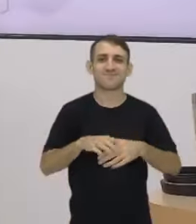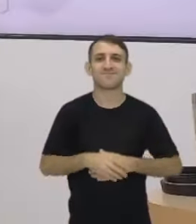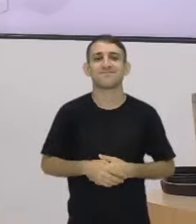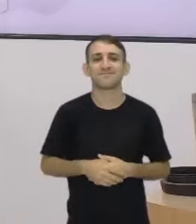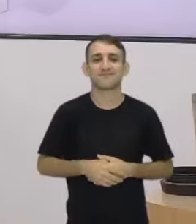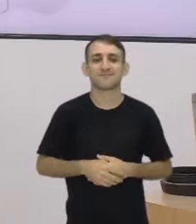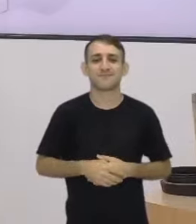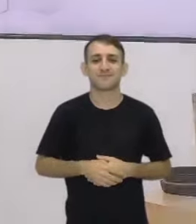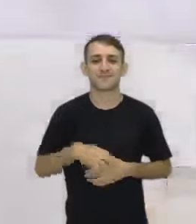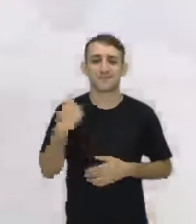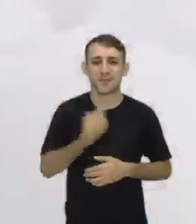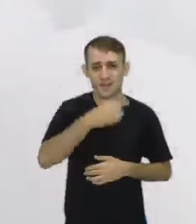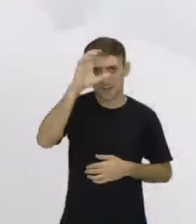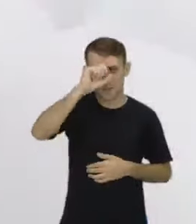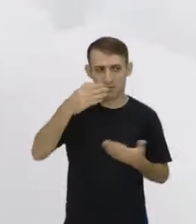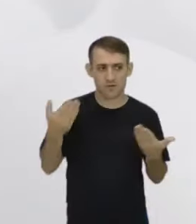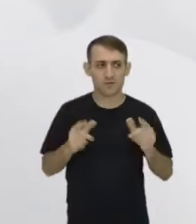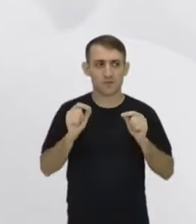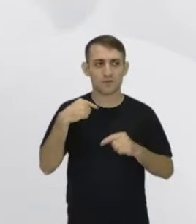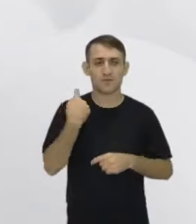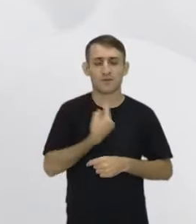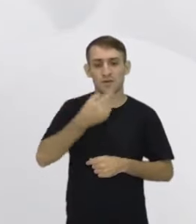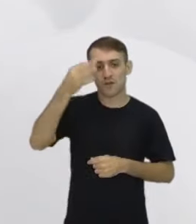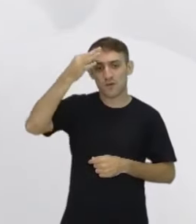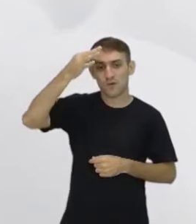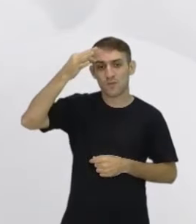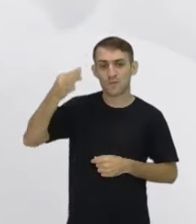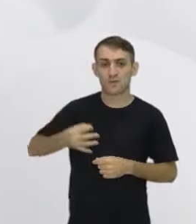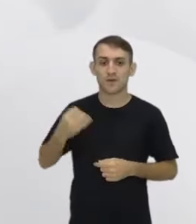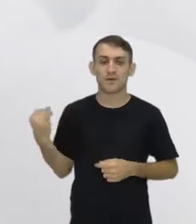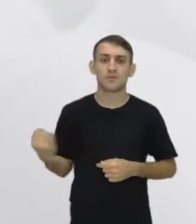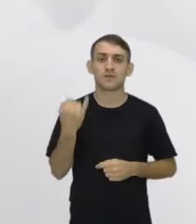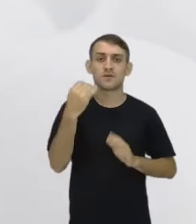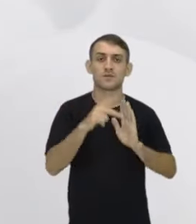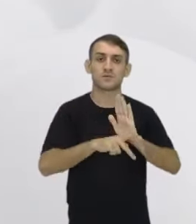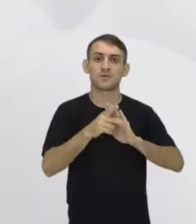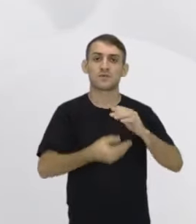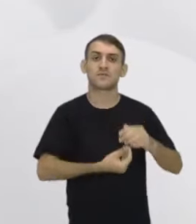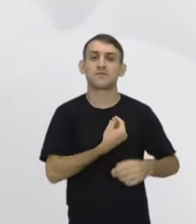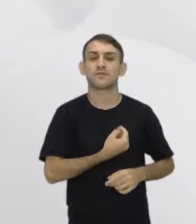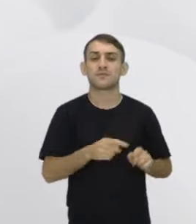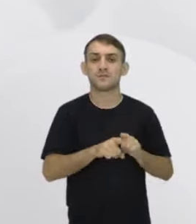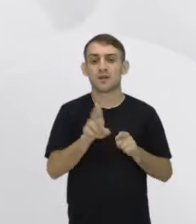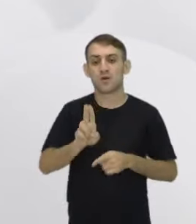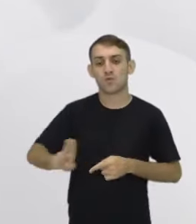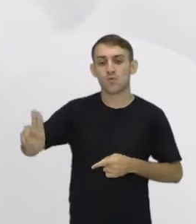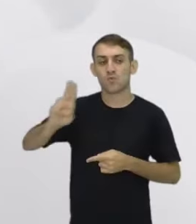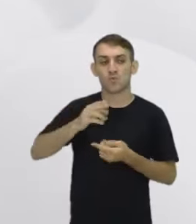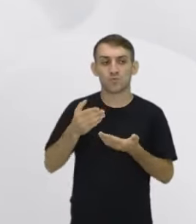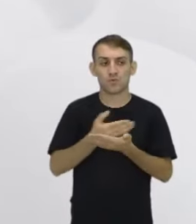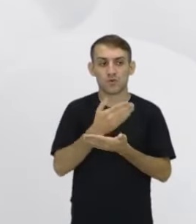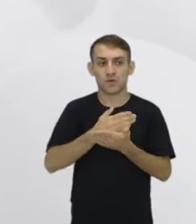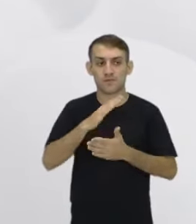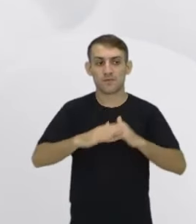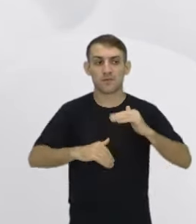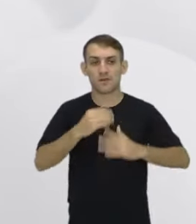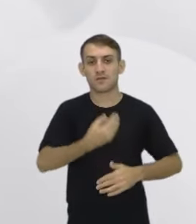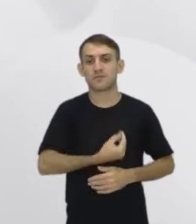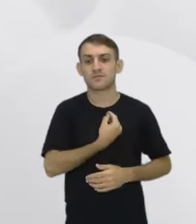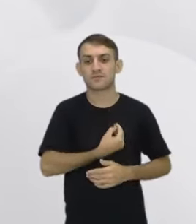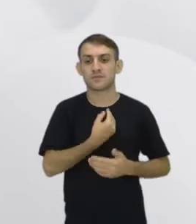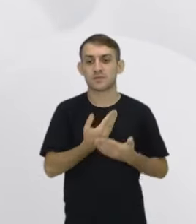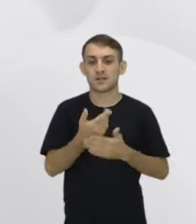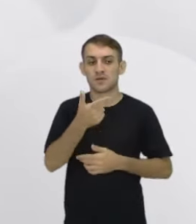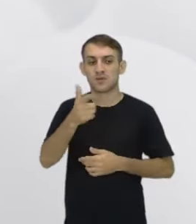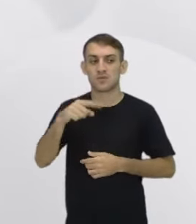Gente, o que aprendemos hoje? Então, compreendemos a relevância do projeto de vida e o uso do diário de práticas e vivências. Na próxima aula,